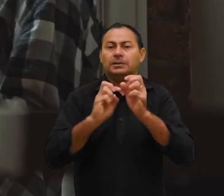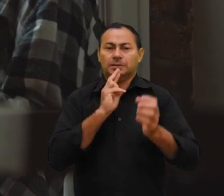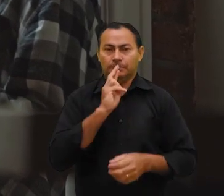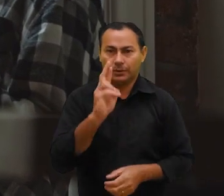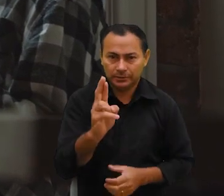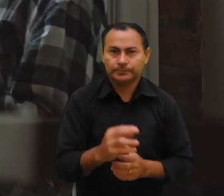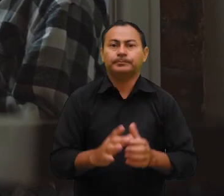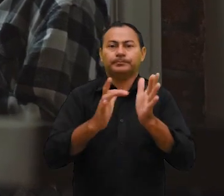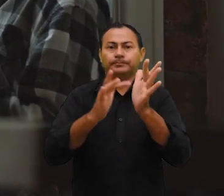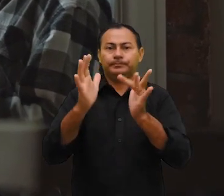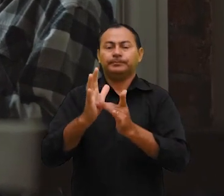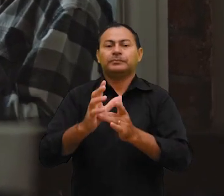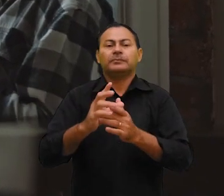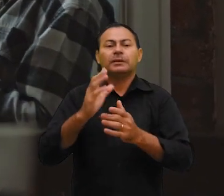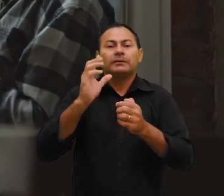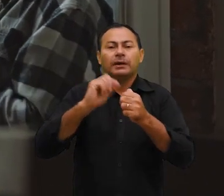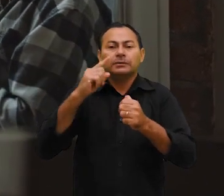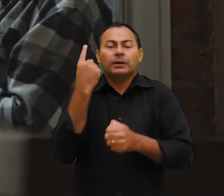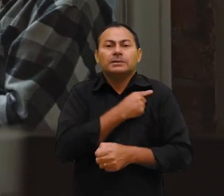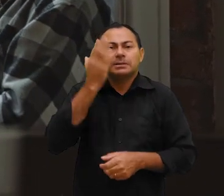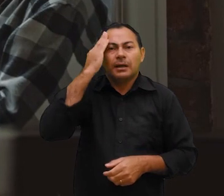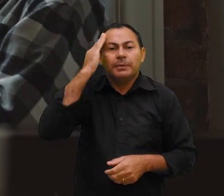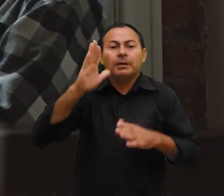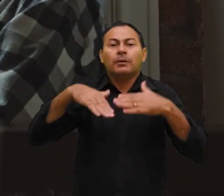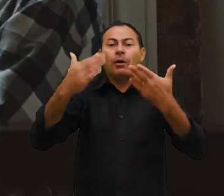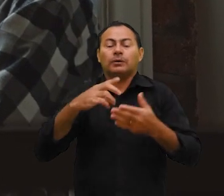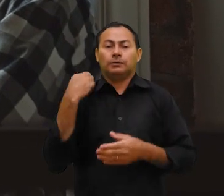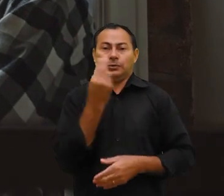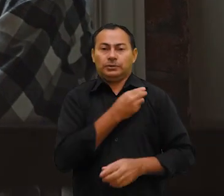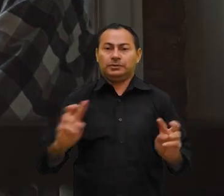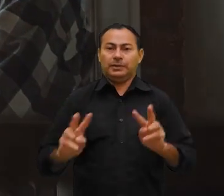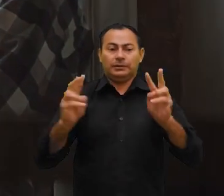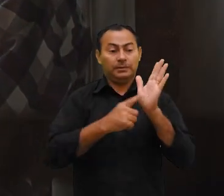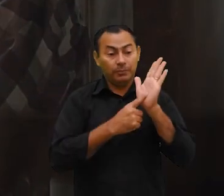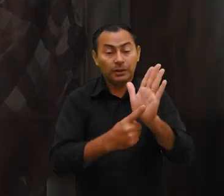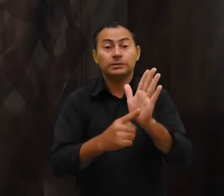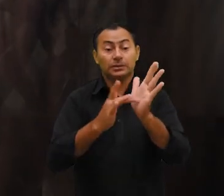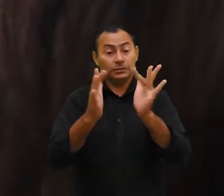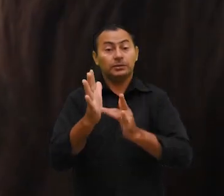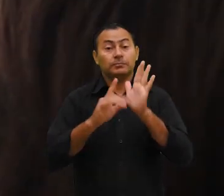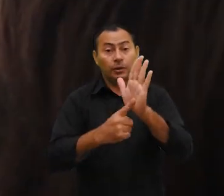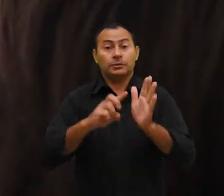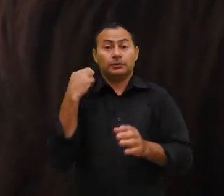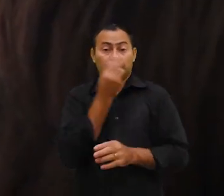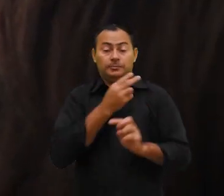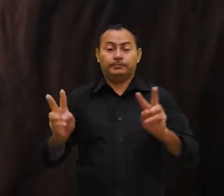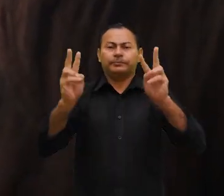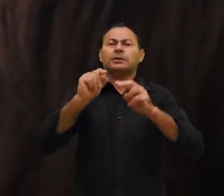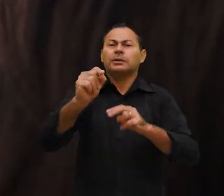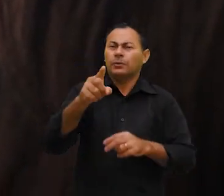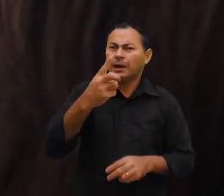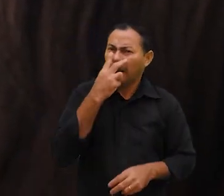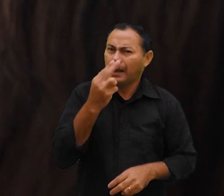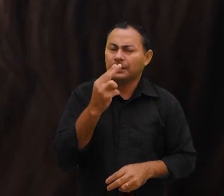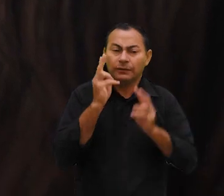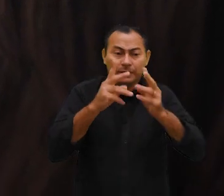respostas, Jesus nos leva a descobrir quais são os nossos valores. O que você acha que uma pessoa realmente